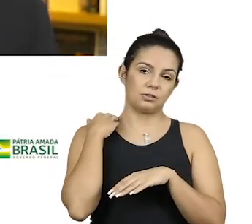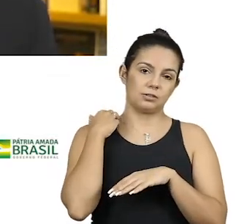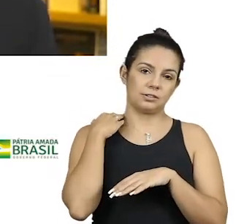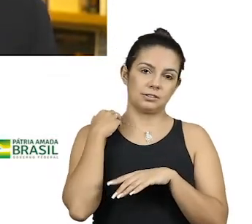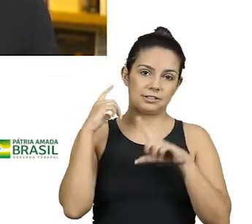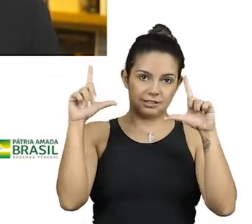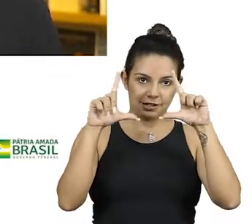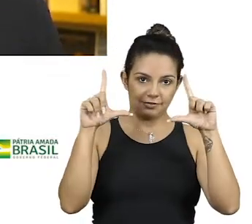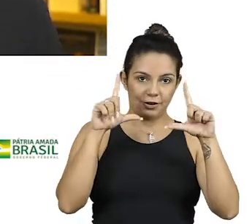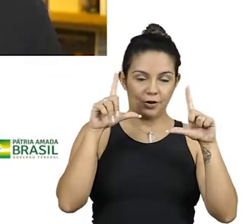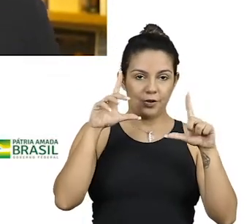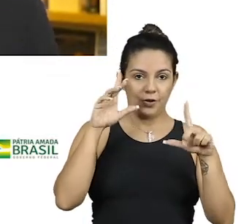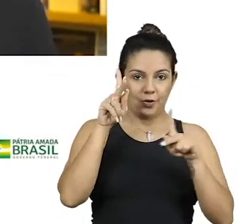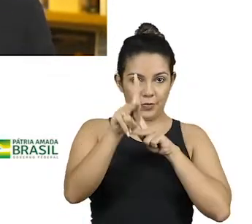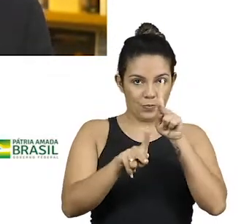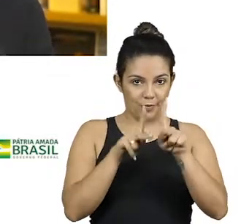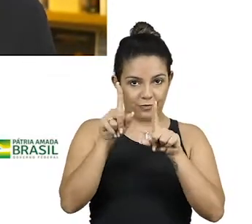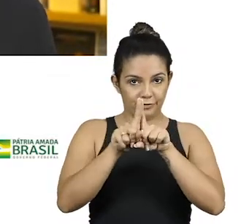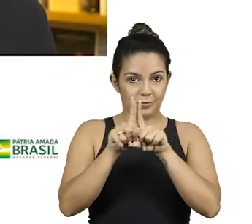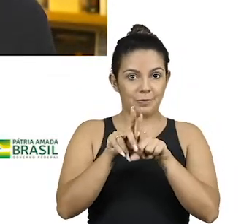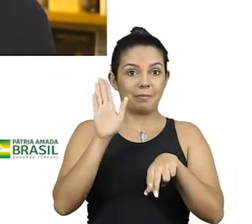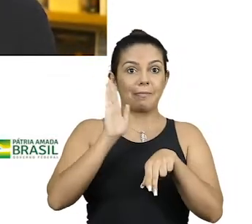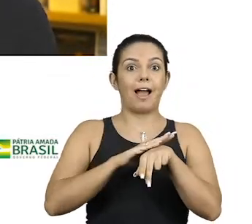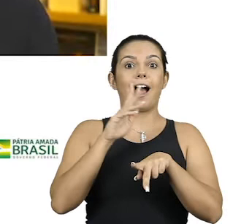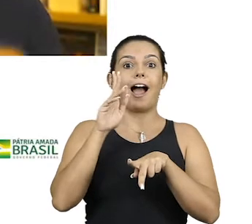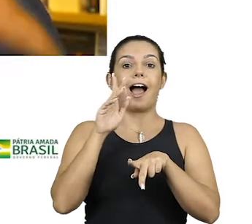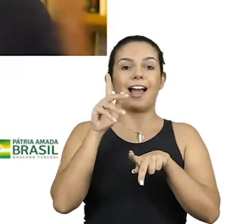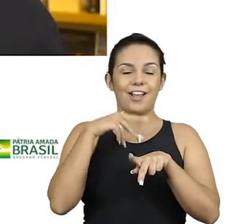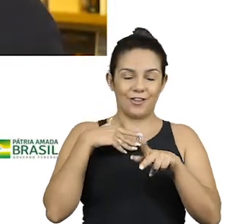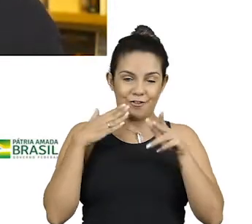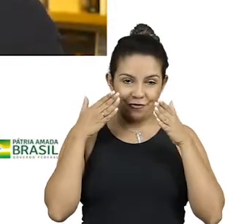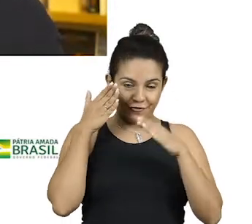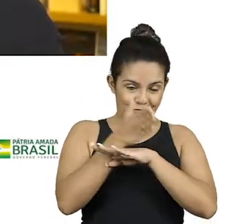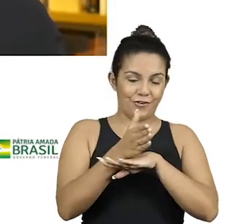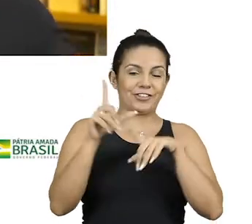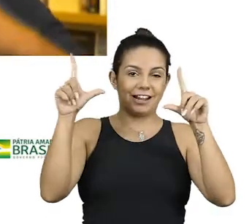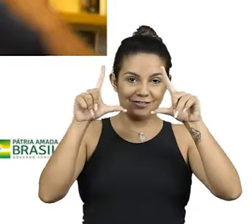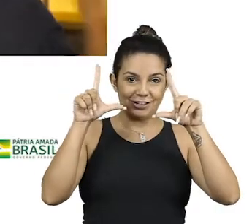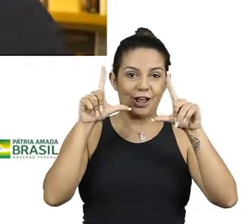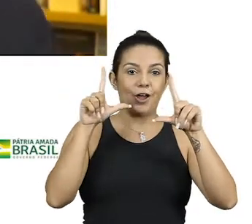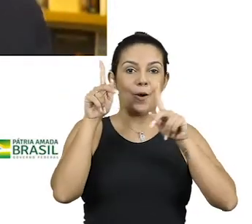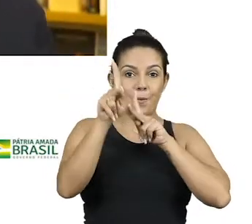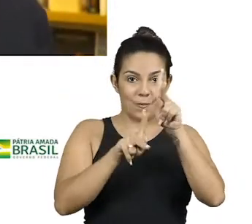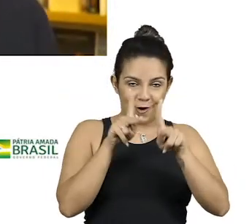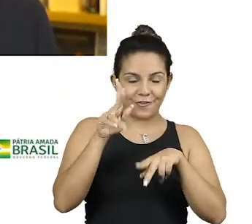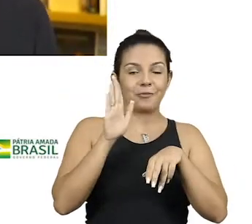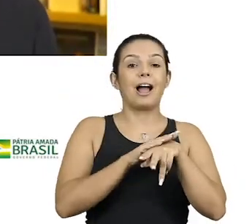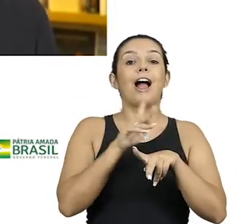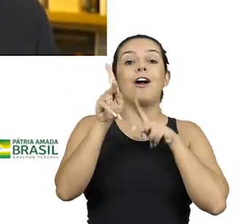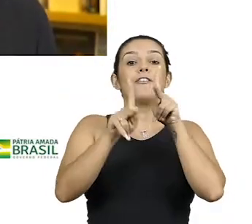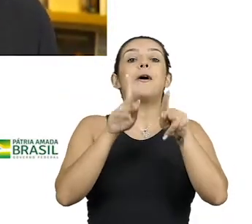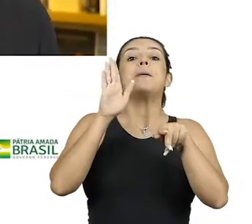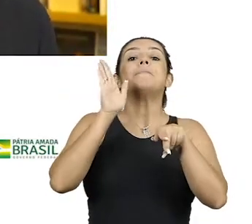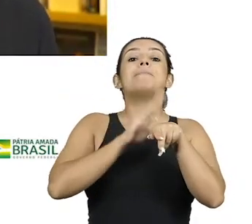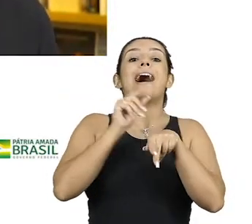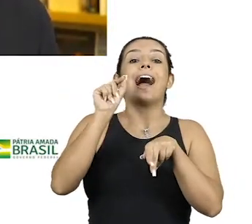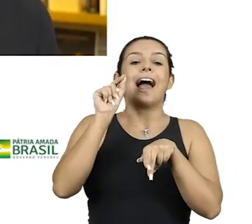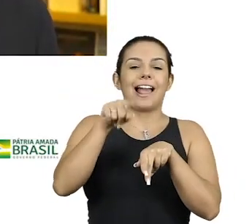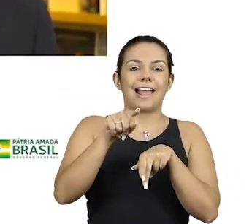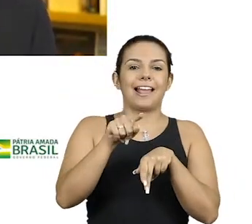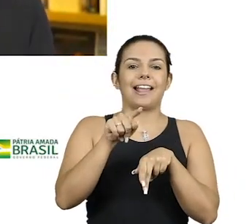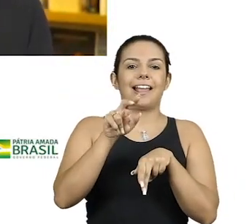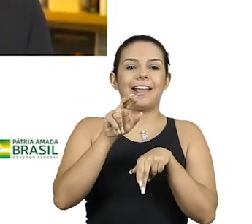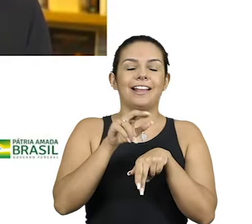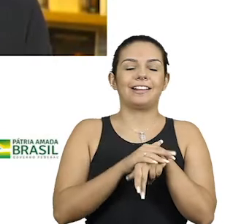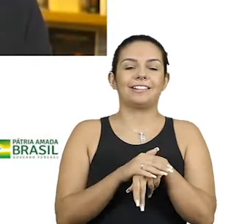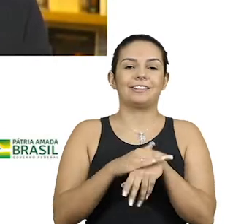televisão popular, como na televisão mais popular possível, o novo gênero de televisão que ninguém conhecia, o reality show.